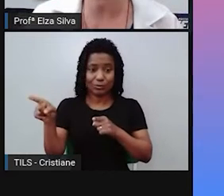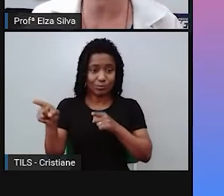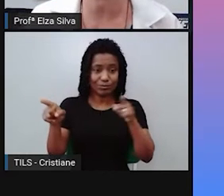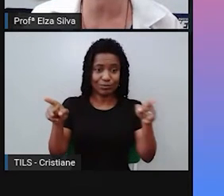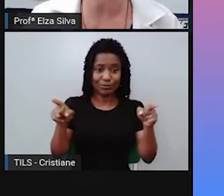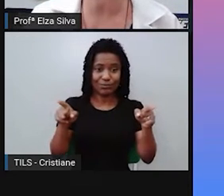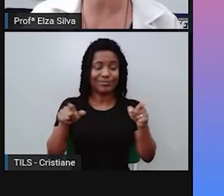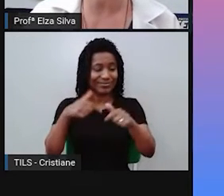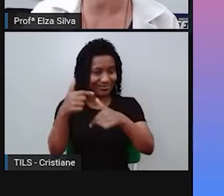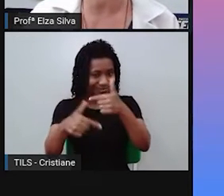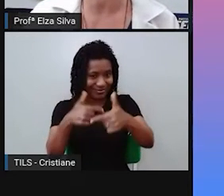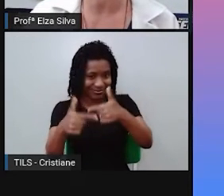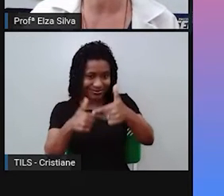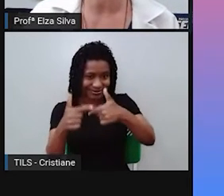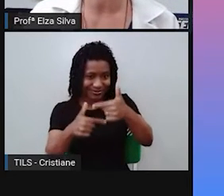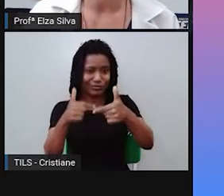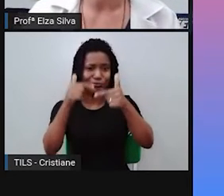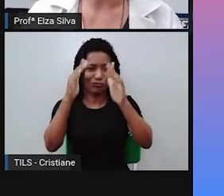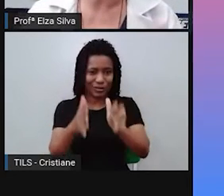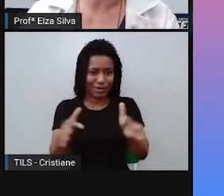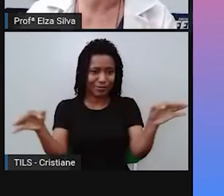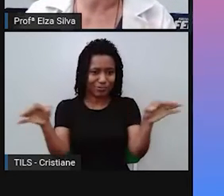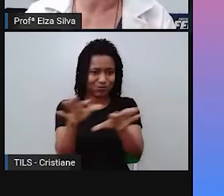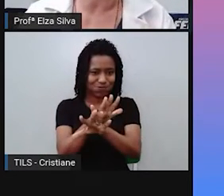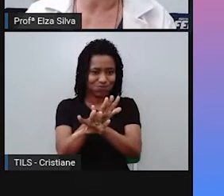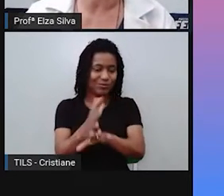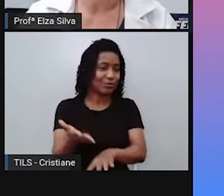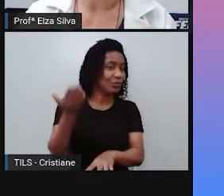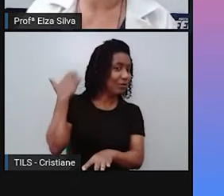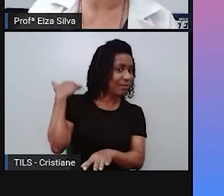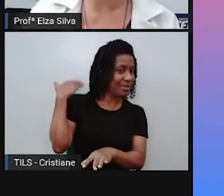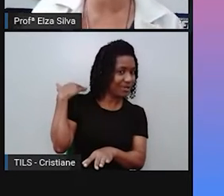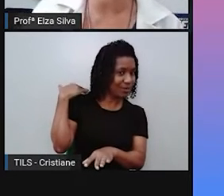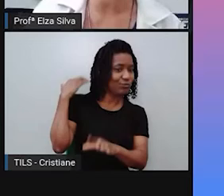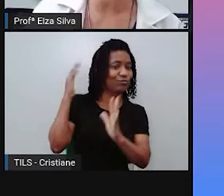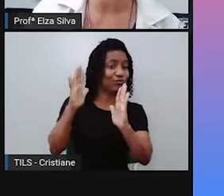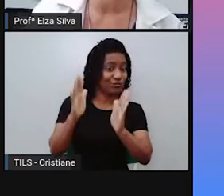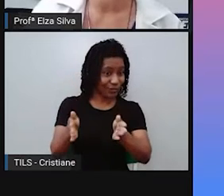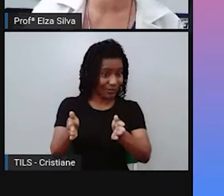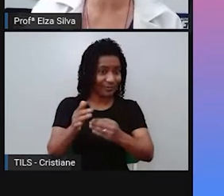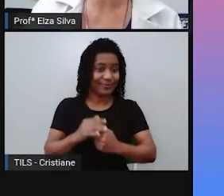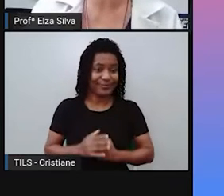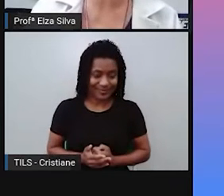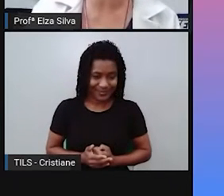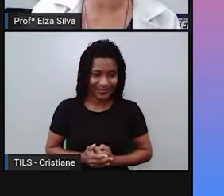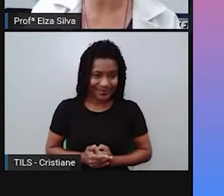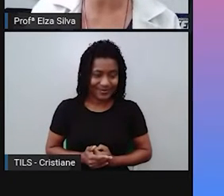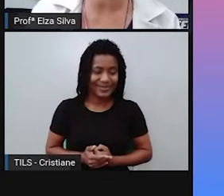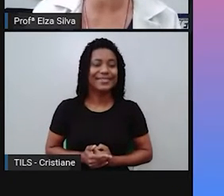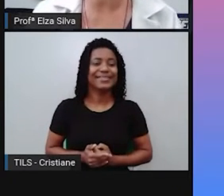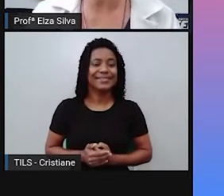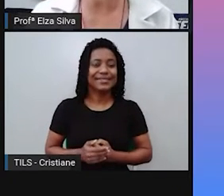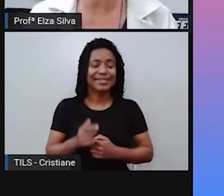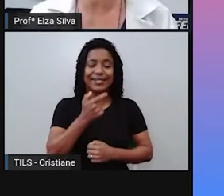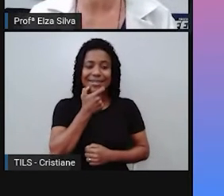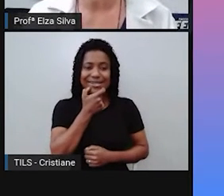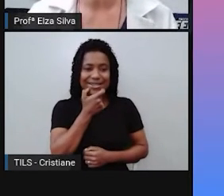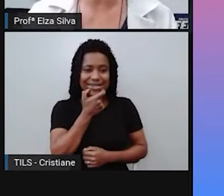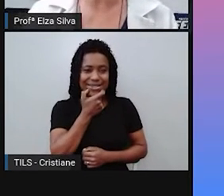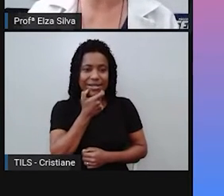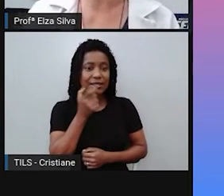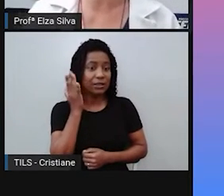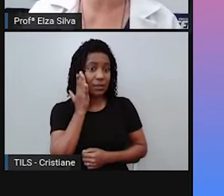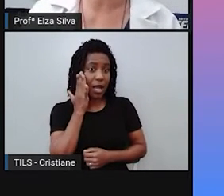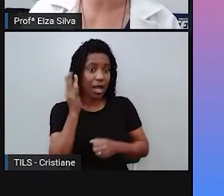foram concluídas no passado. E no inglês, nós sabemos que os verbos no passado,